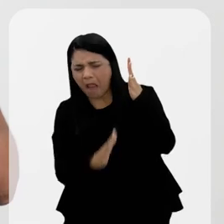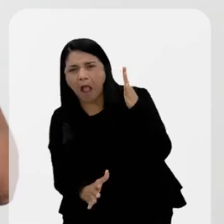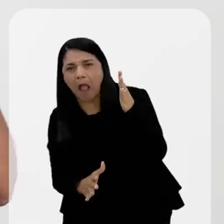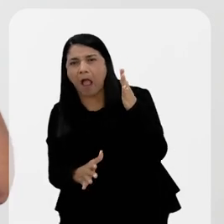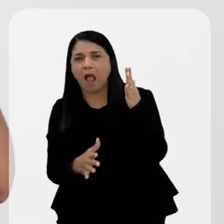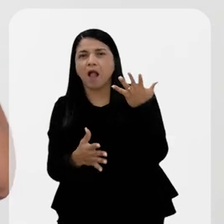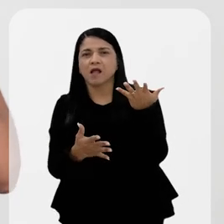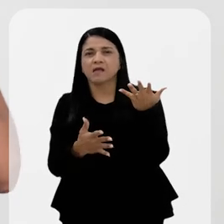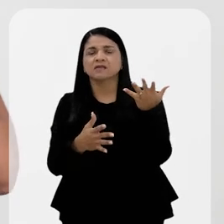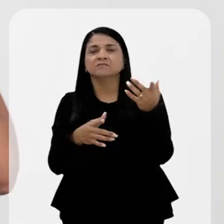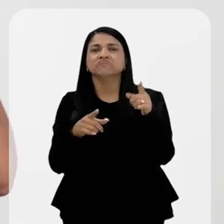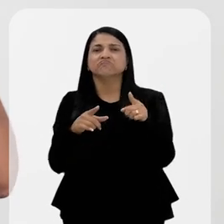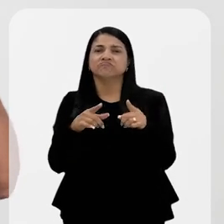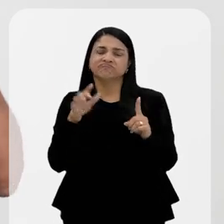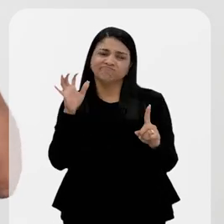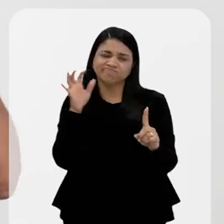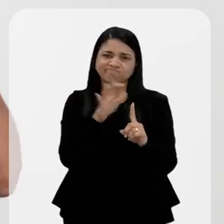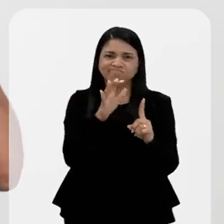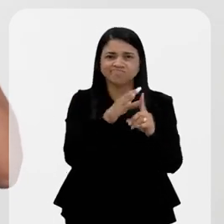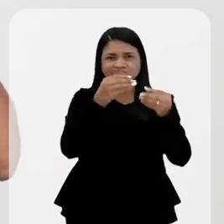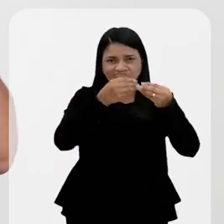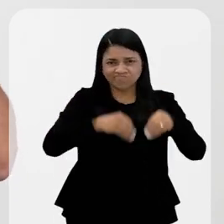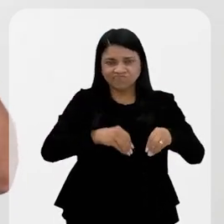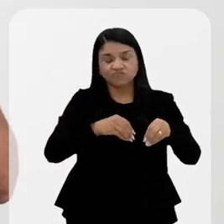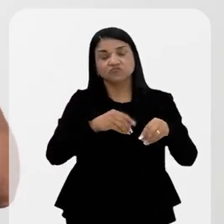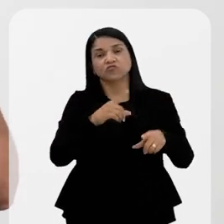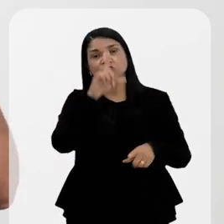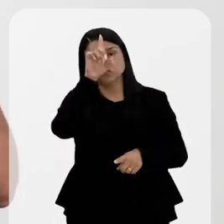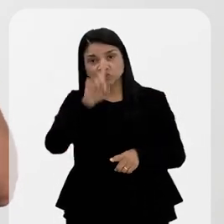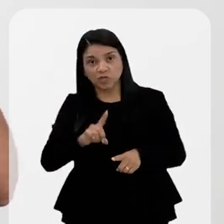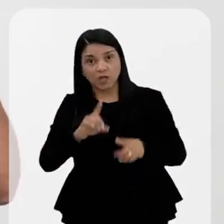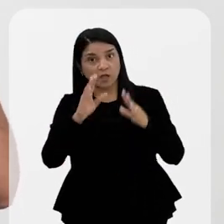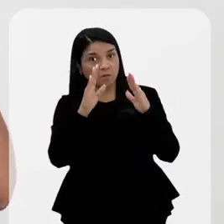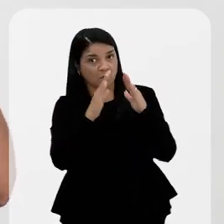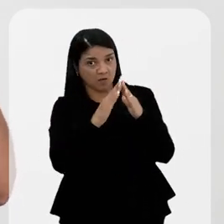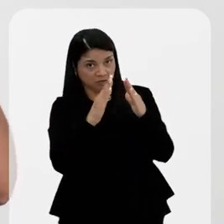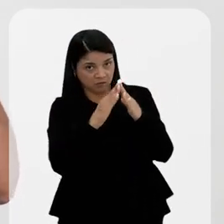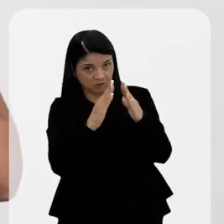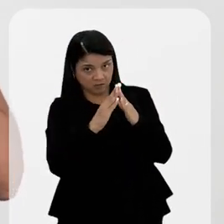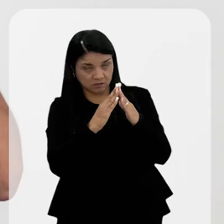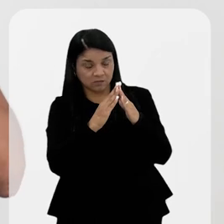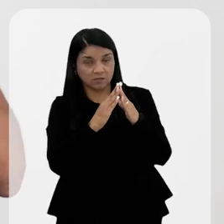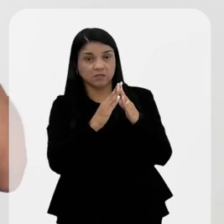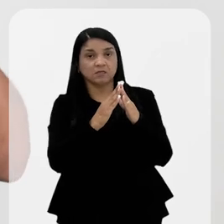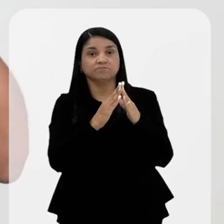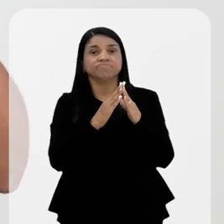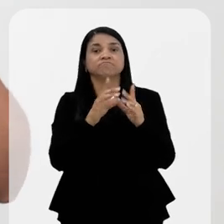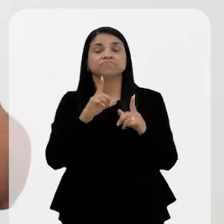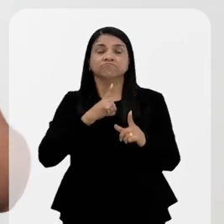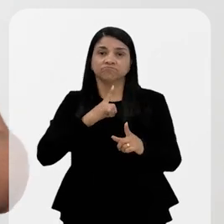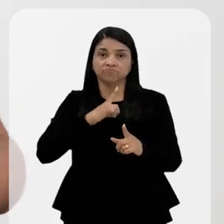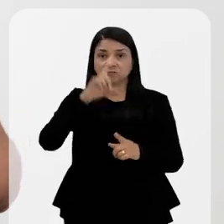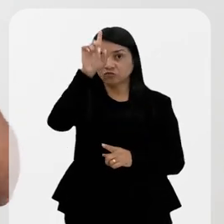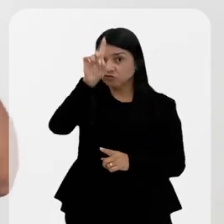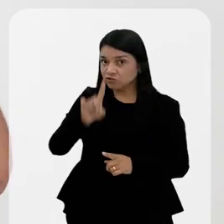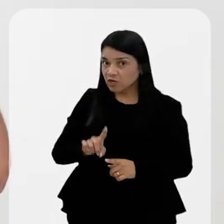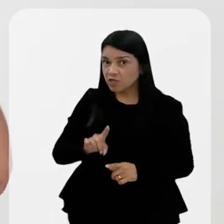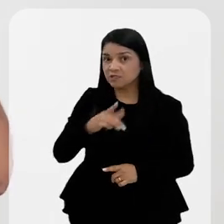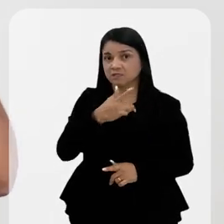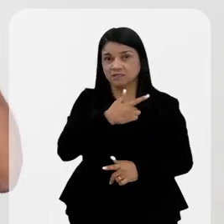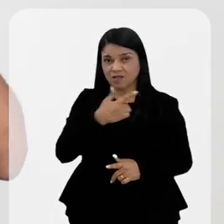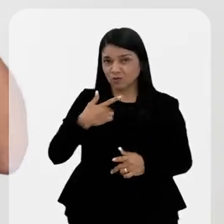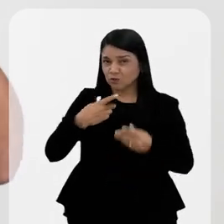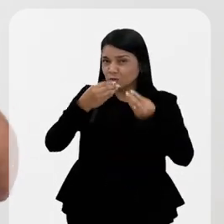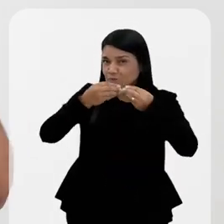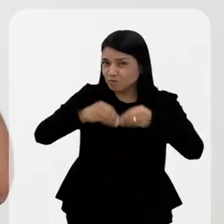desmoronamento e que afetam não só o direito à moradia dessas pessoas, como também a realização do direito à